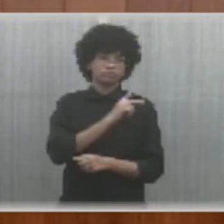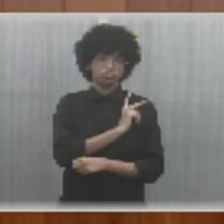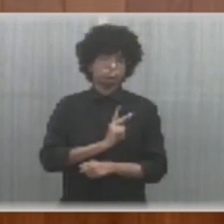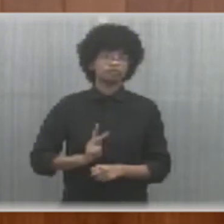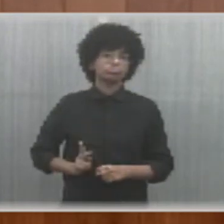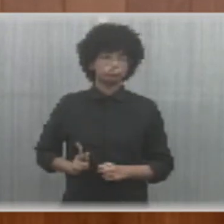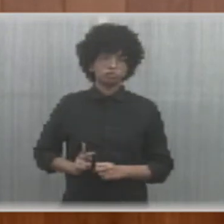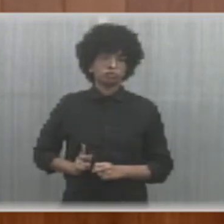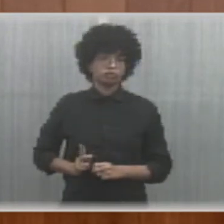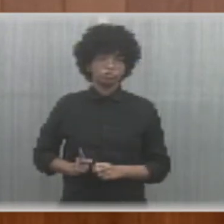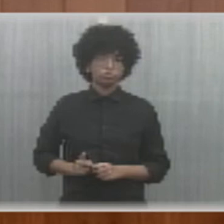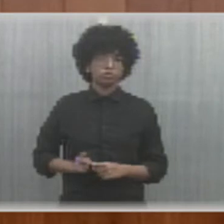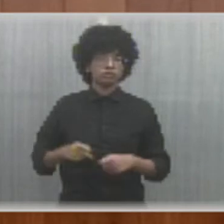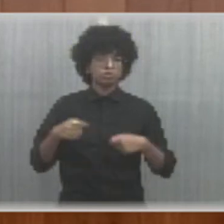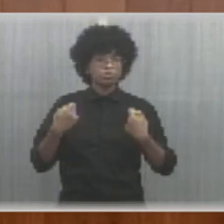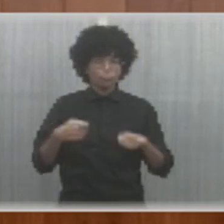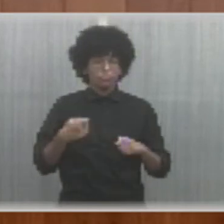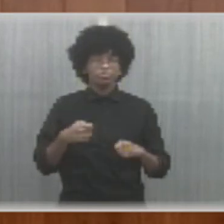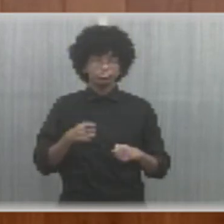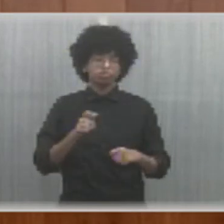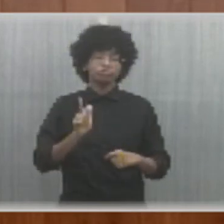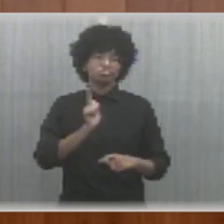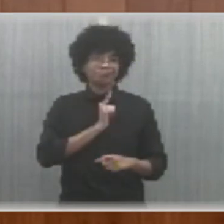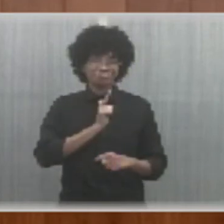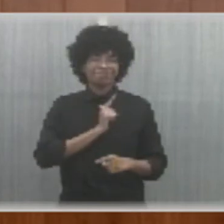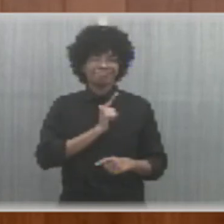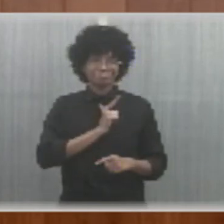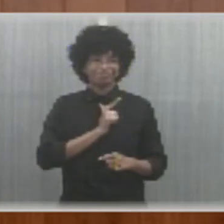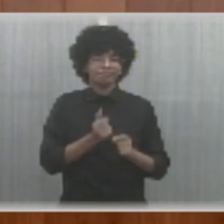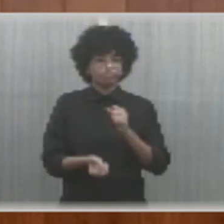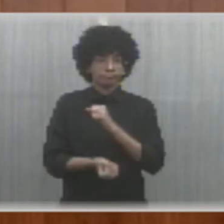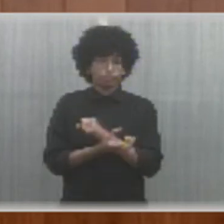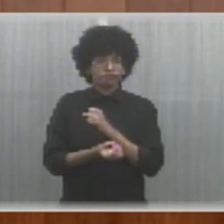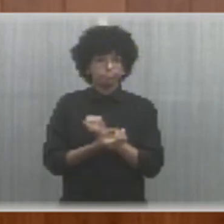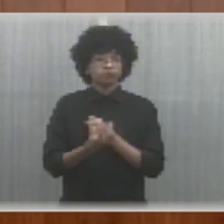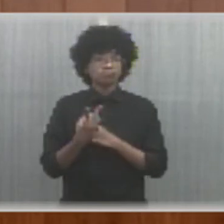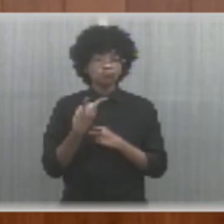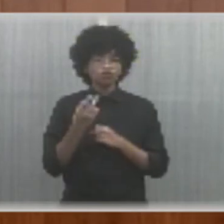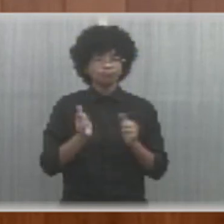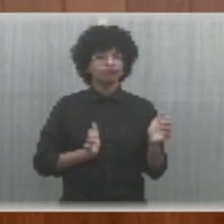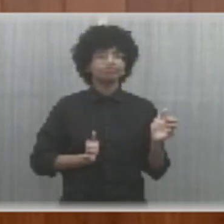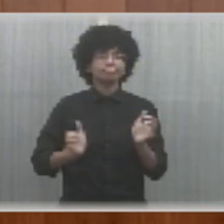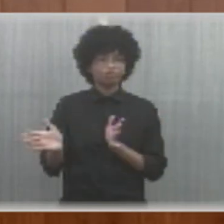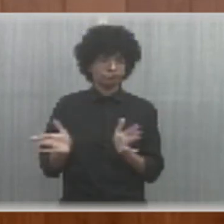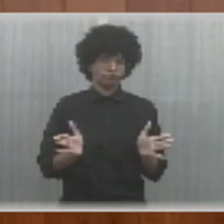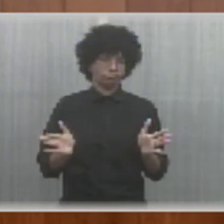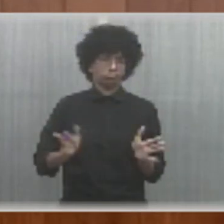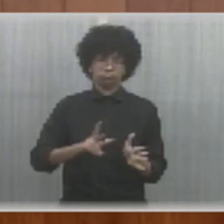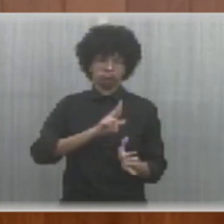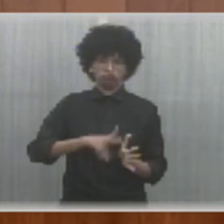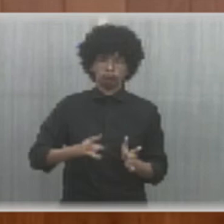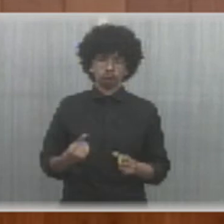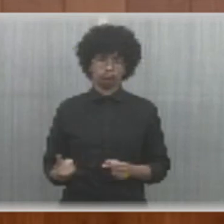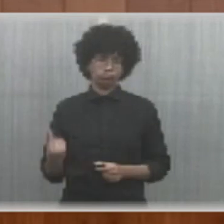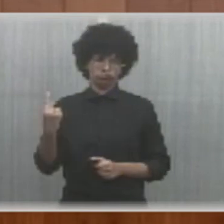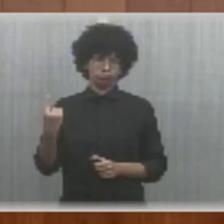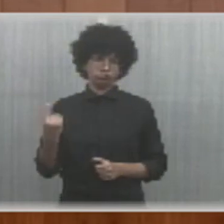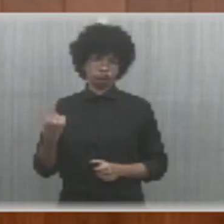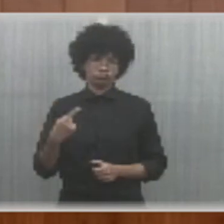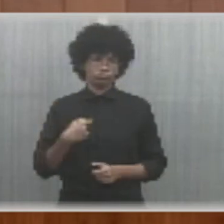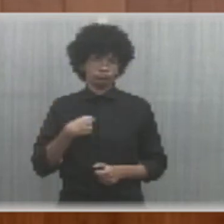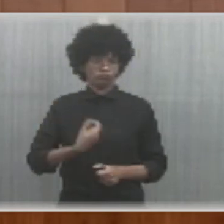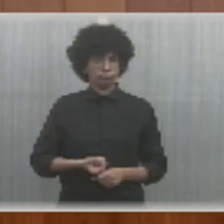a corrupção. Não existe corrupção unilateral, tem que ser bilateral. Então, assim, eu estranhei